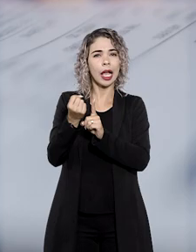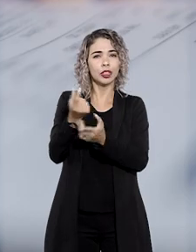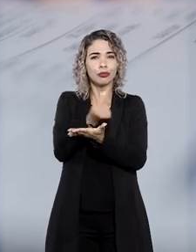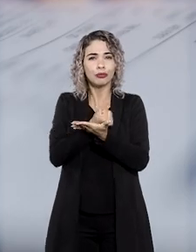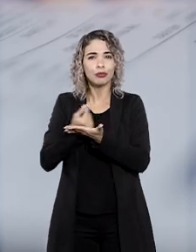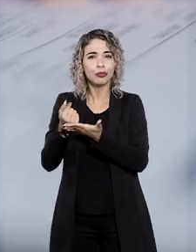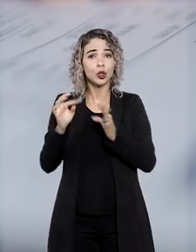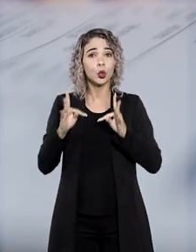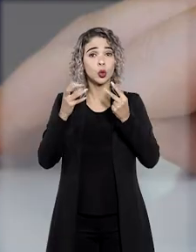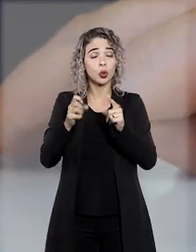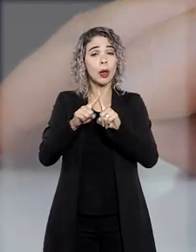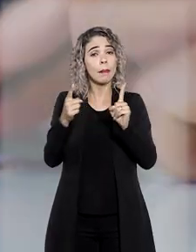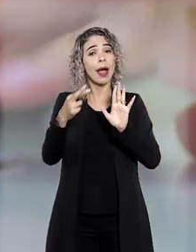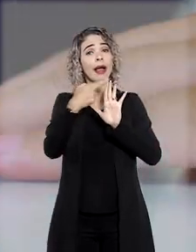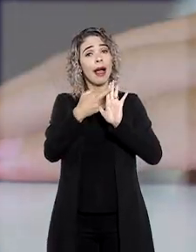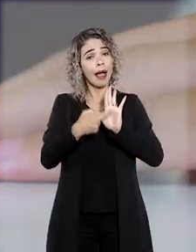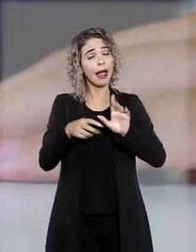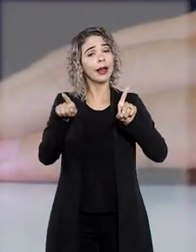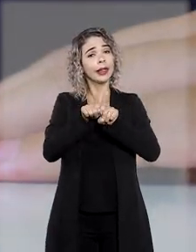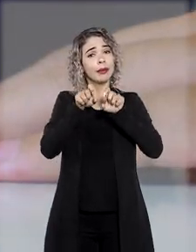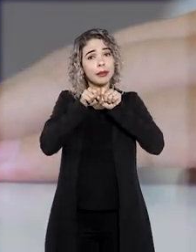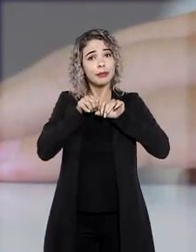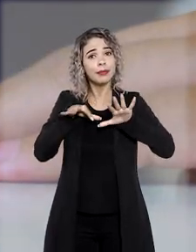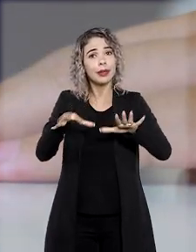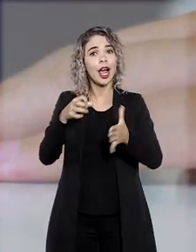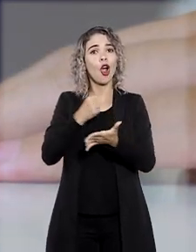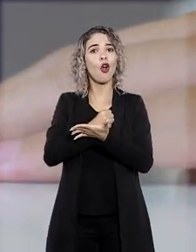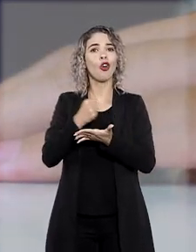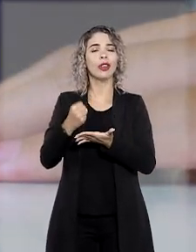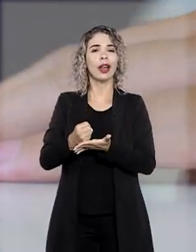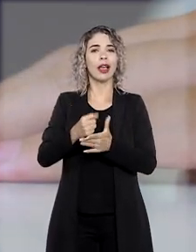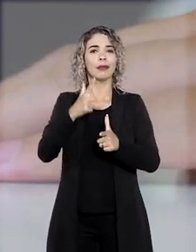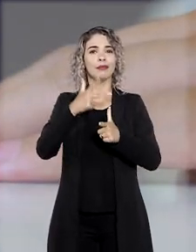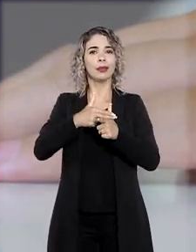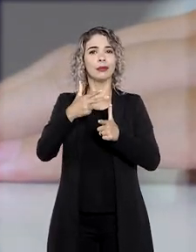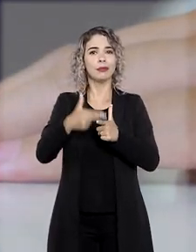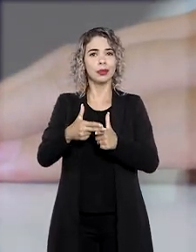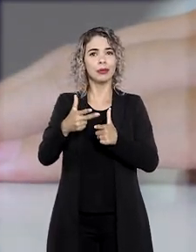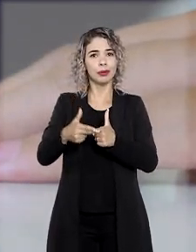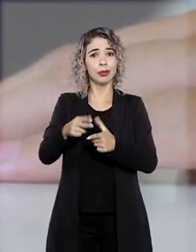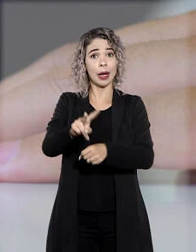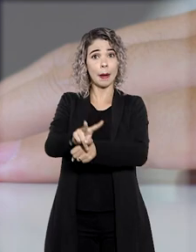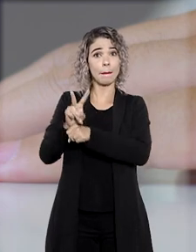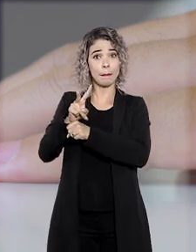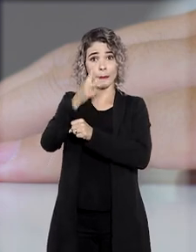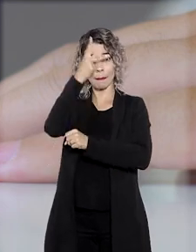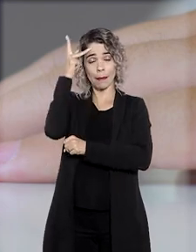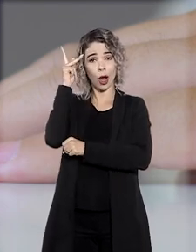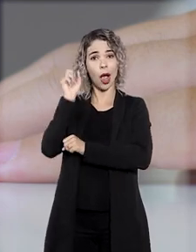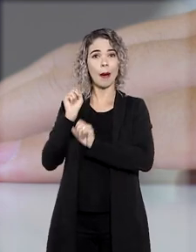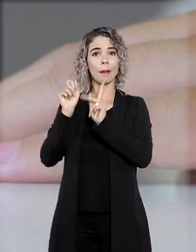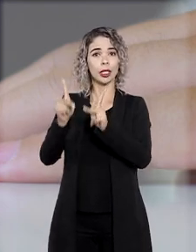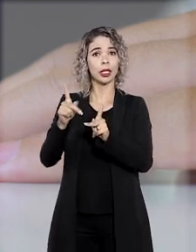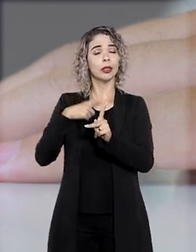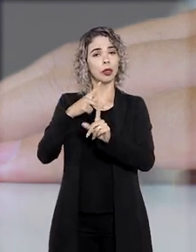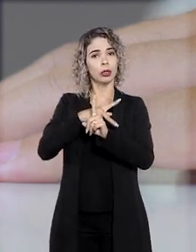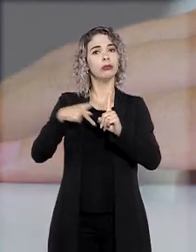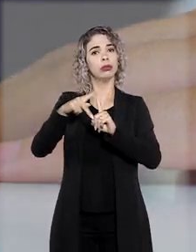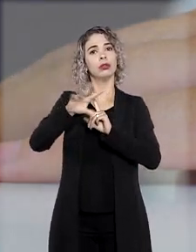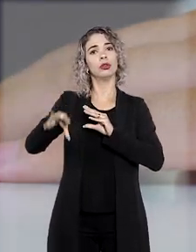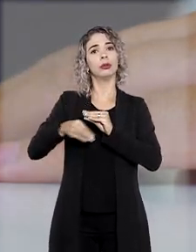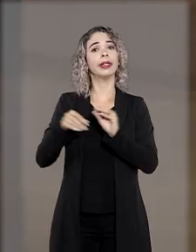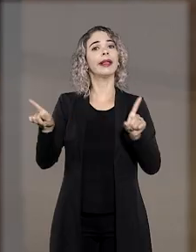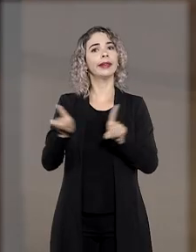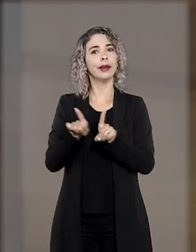arrendamento mercantil, as normas também se aplicam à contratação de crédito pelo aposentado com a entidade de previdência